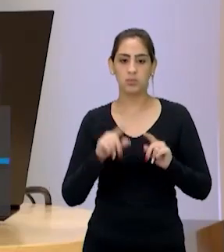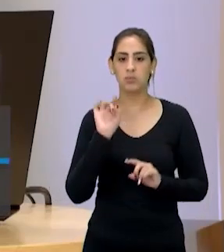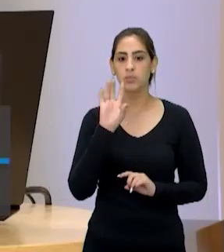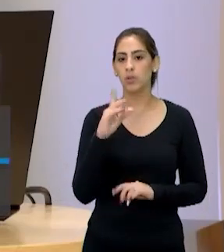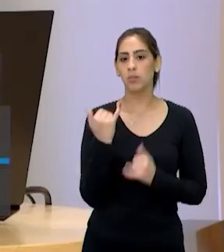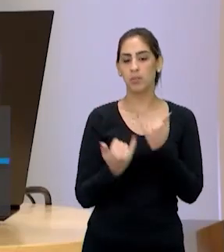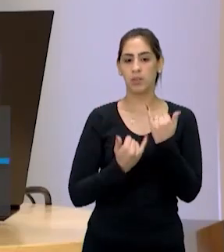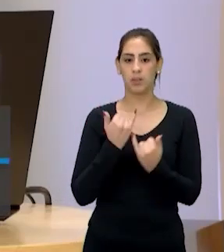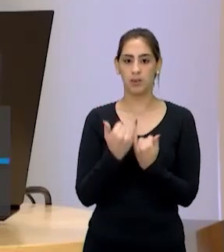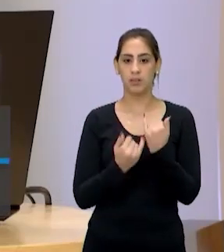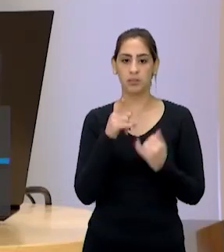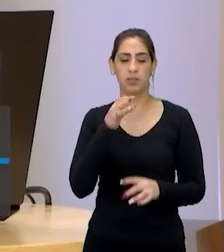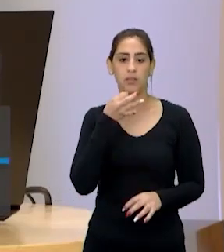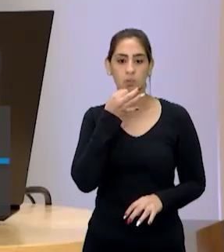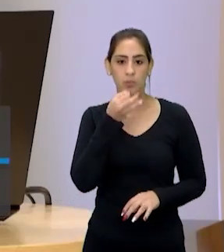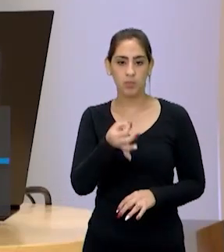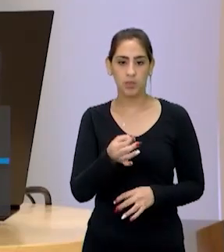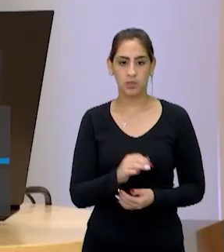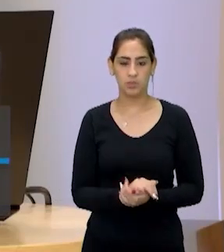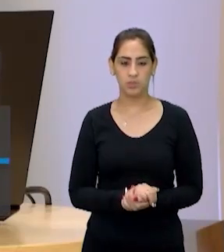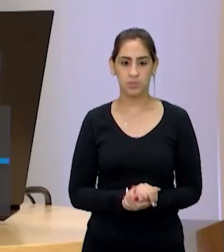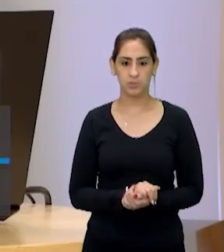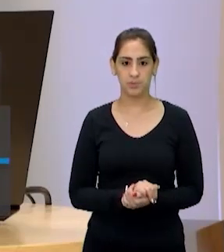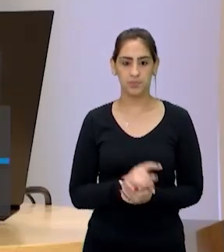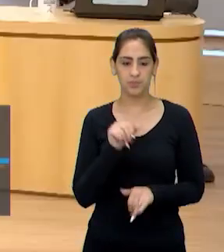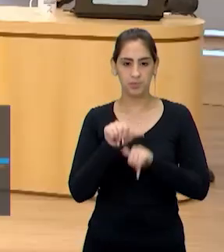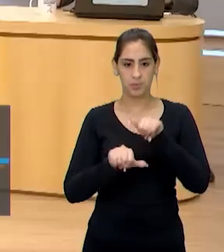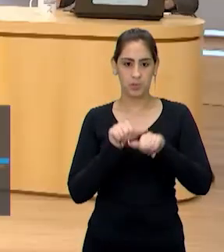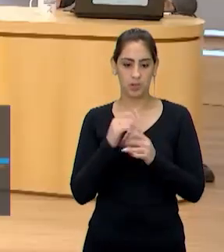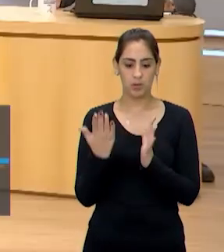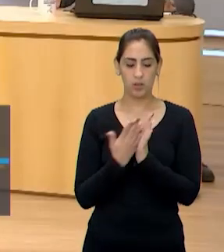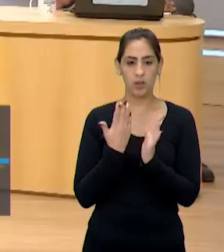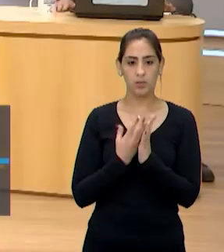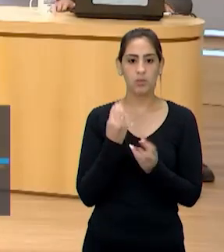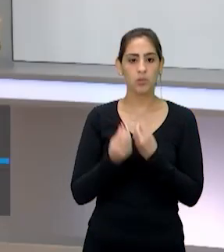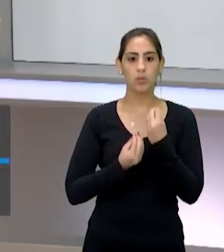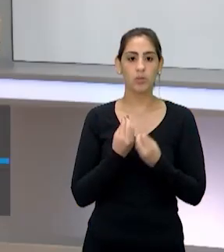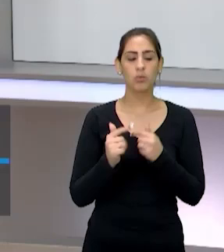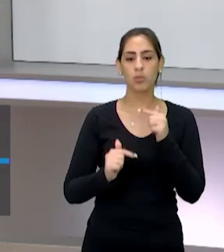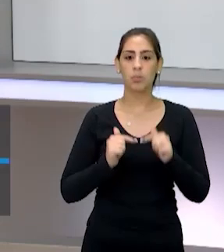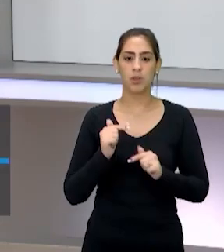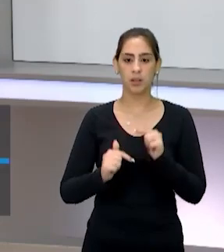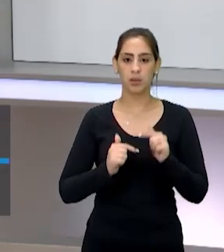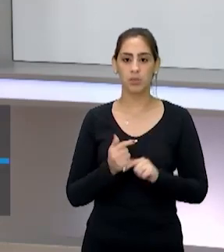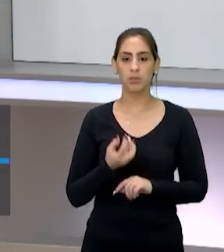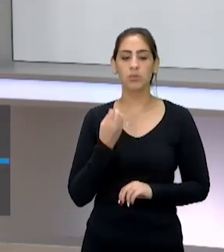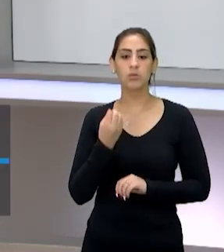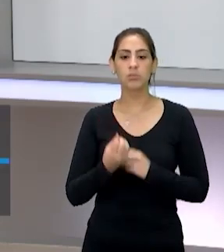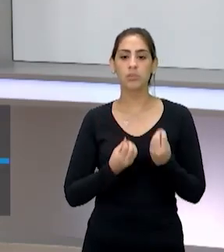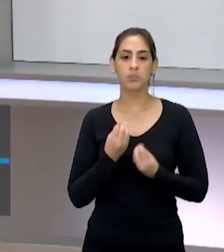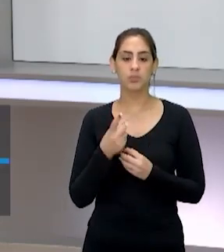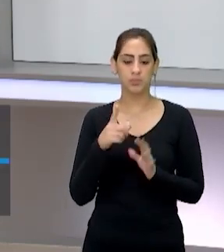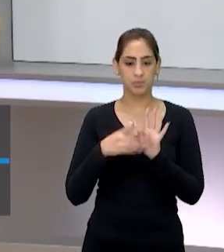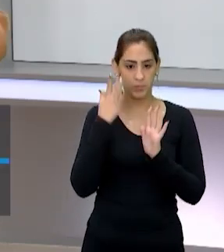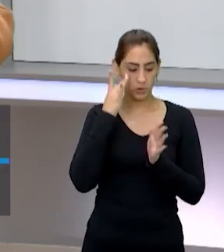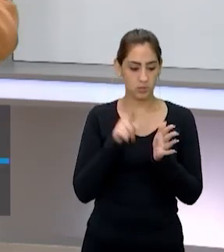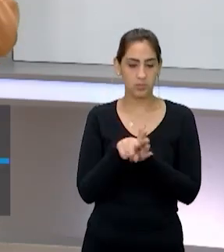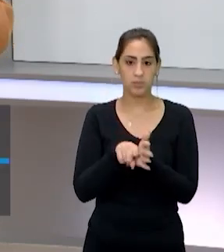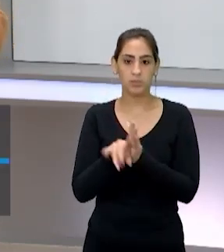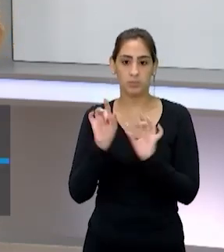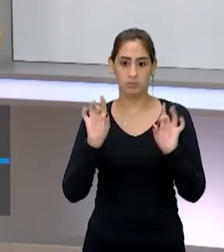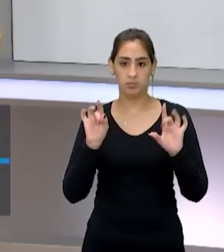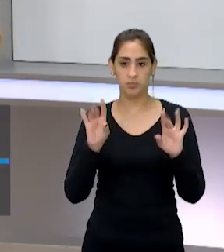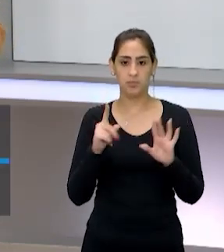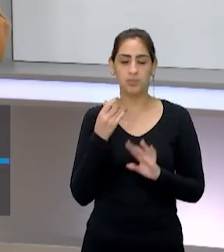brinquedos esse é um dos argumentos para colocar o livro como um objeto em crise? Sim, um dos especialistas ele acaba